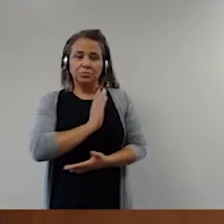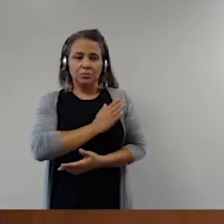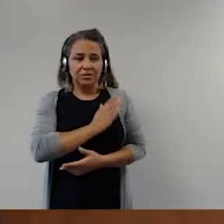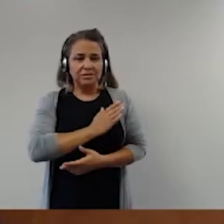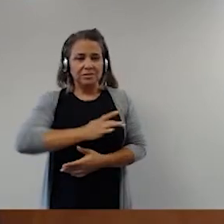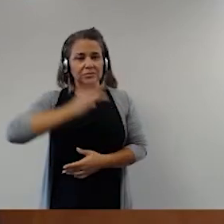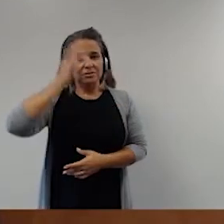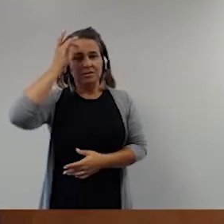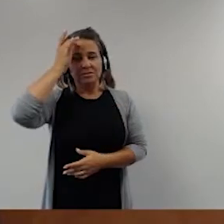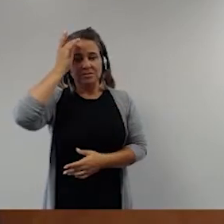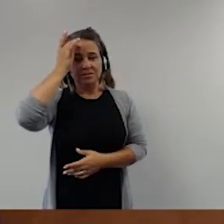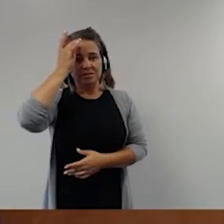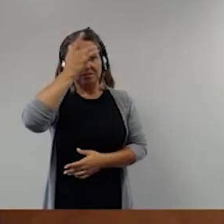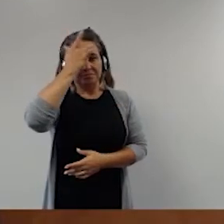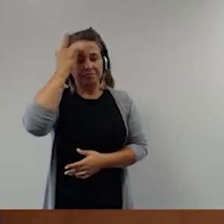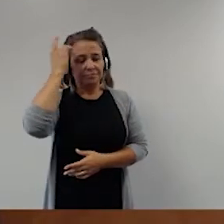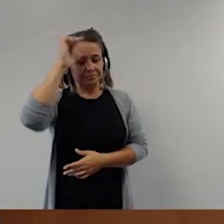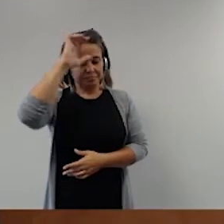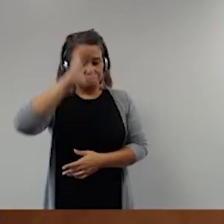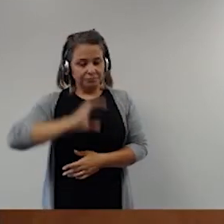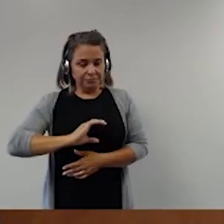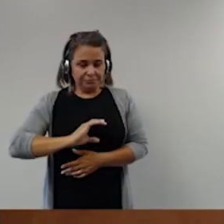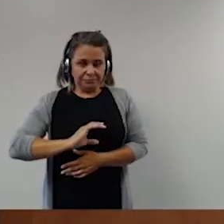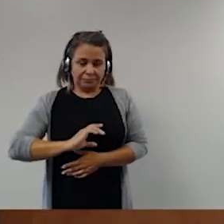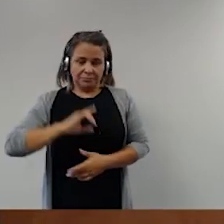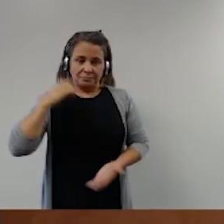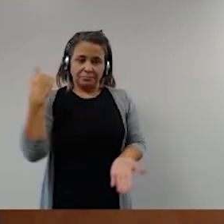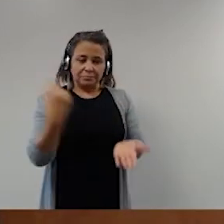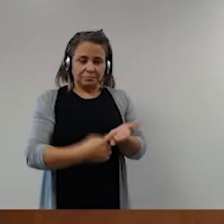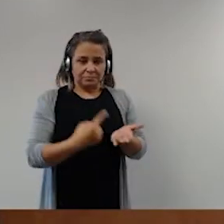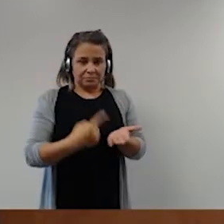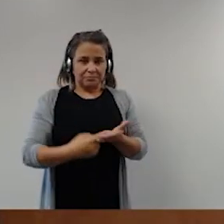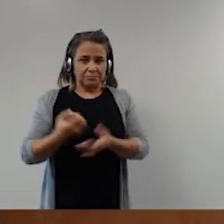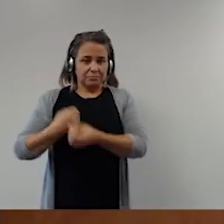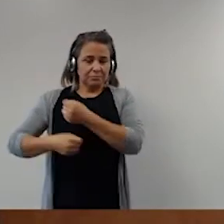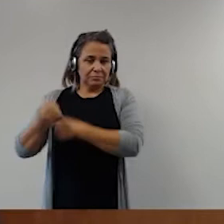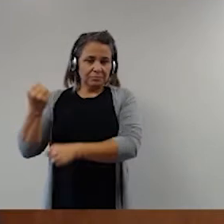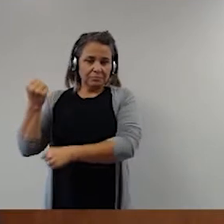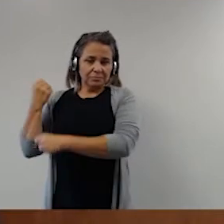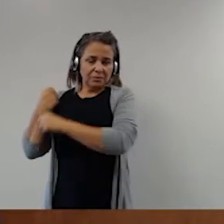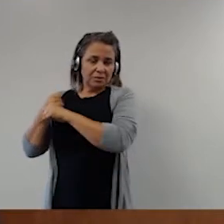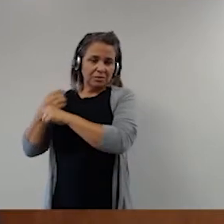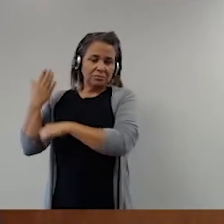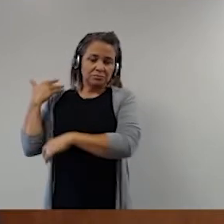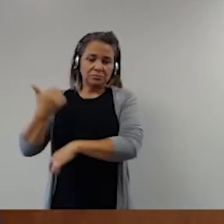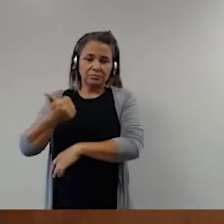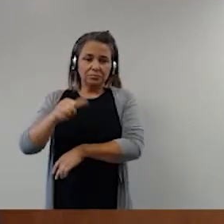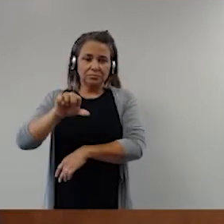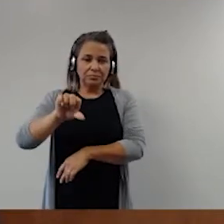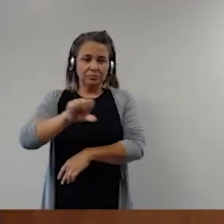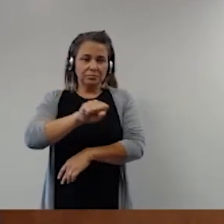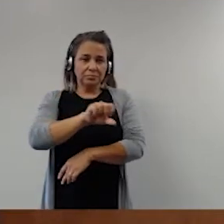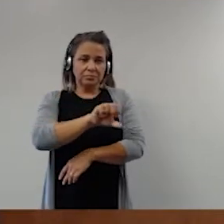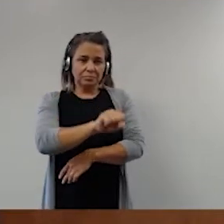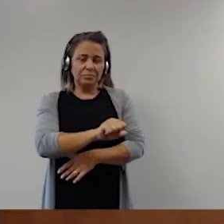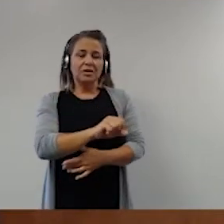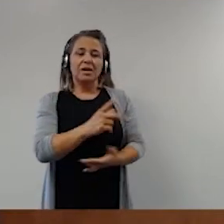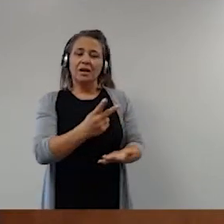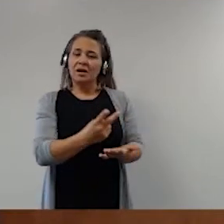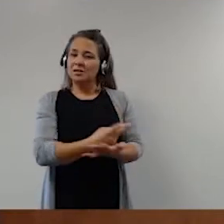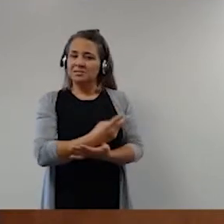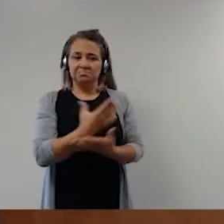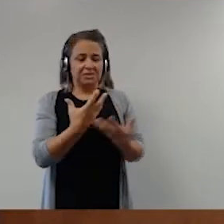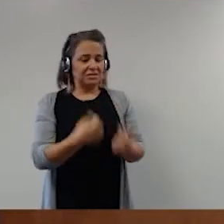da consciência dos cidadãos. E esse compromisso em 1988, a meu ver, jamais comportaria